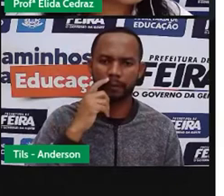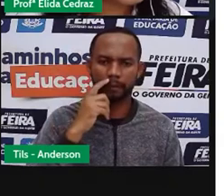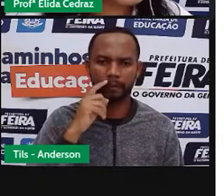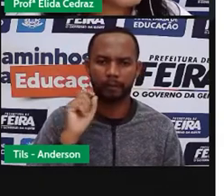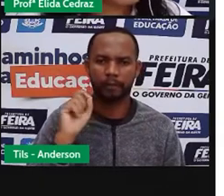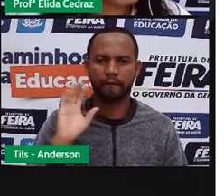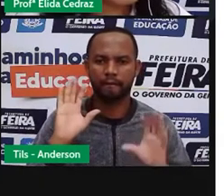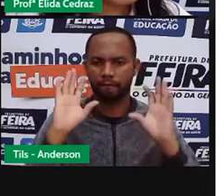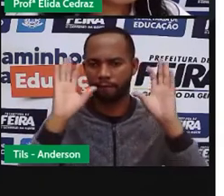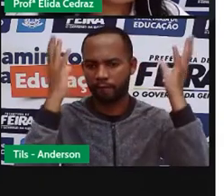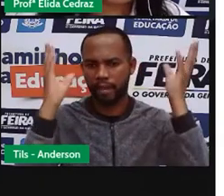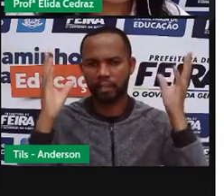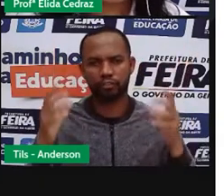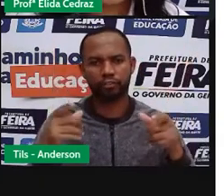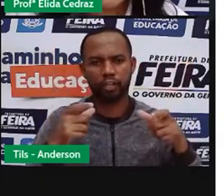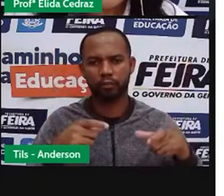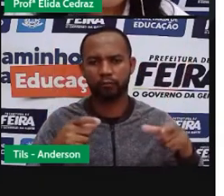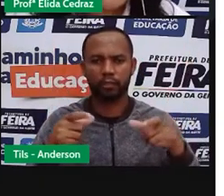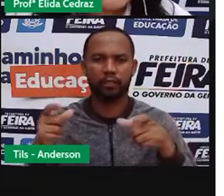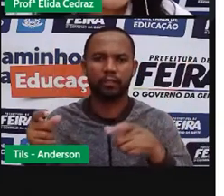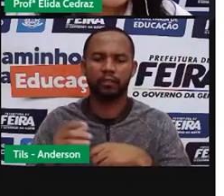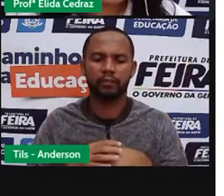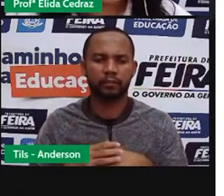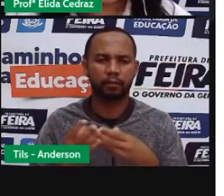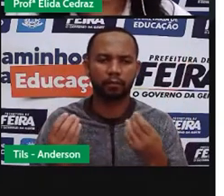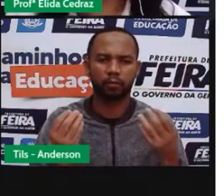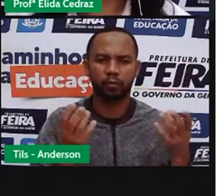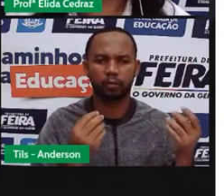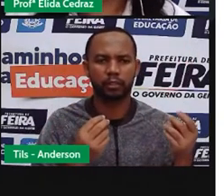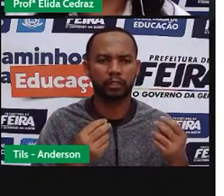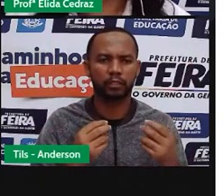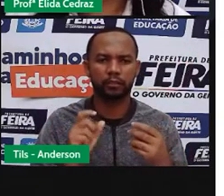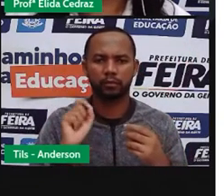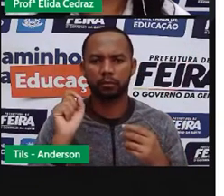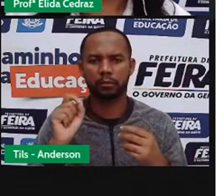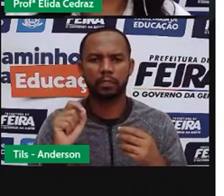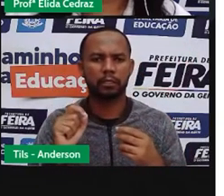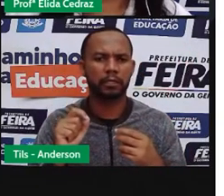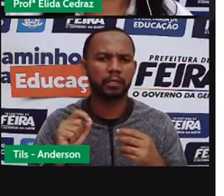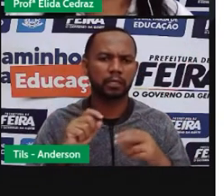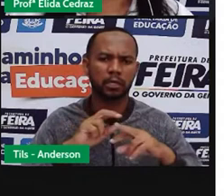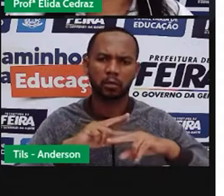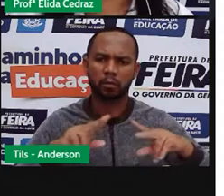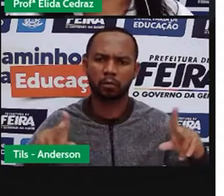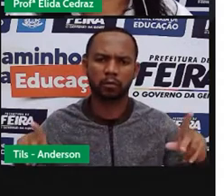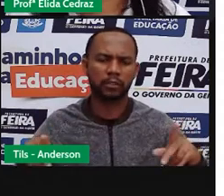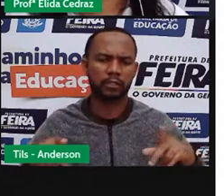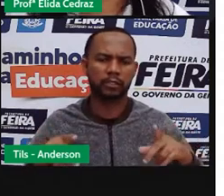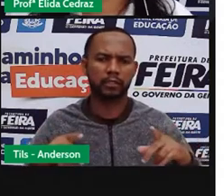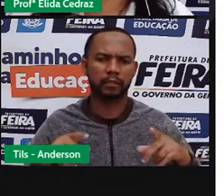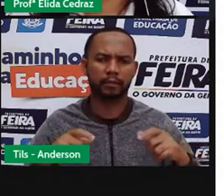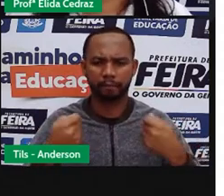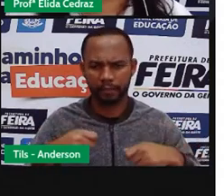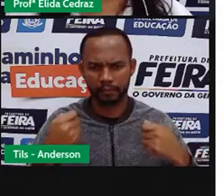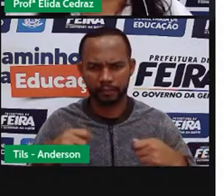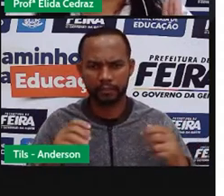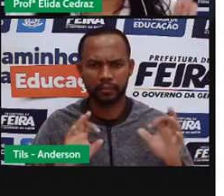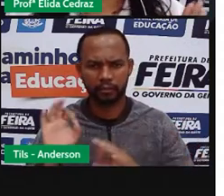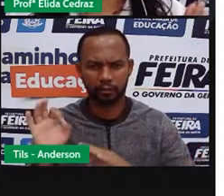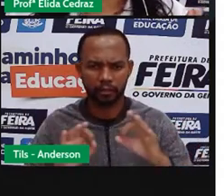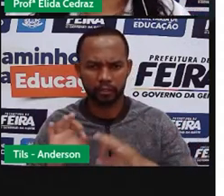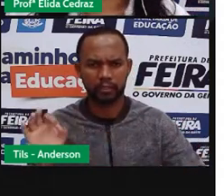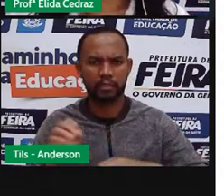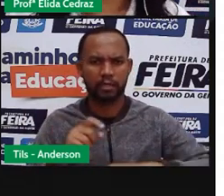as festas de salões. Muitas atividades do cotidiano precisam ser organizadas com um horário